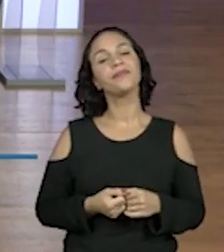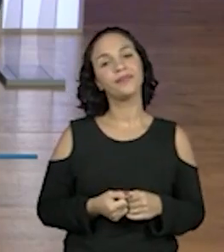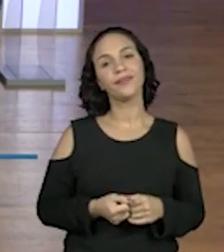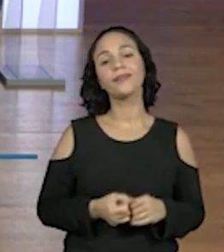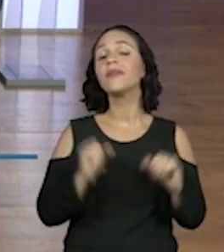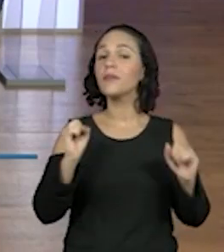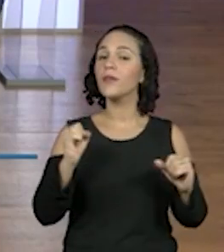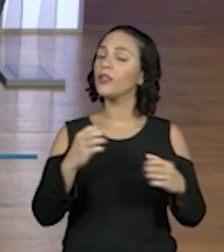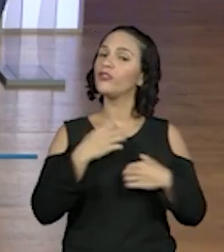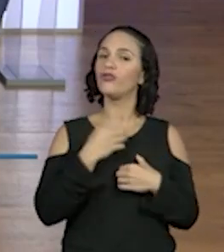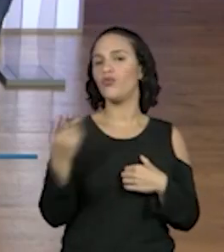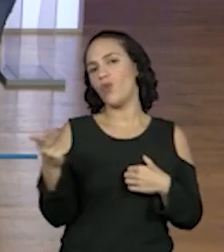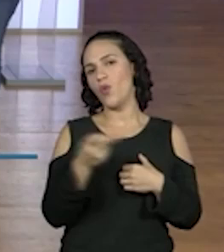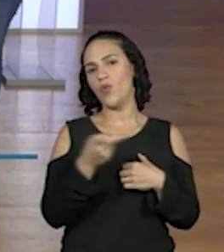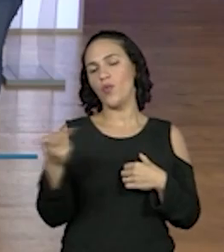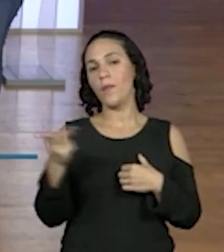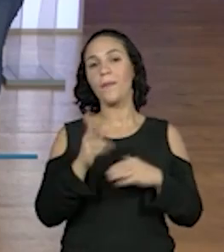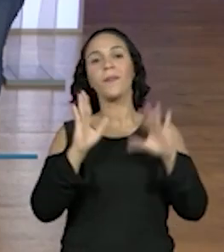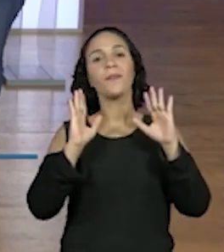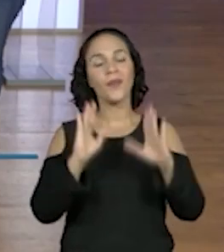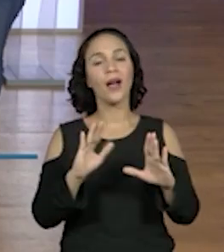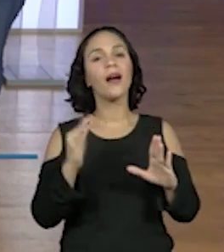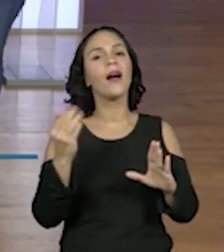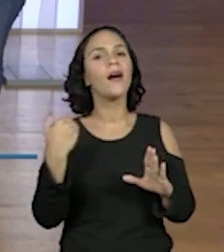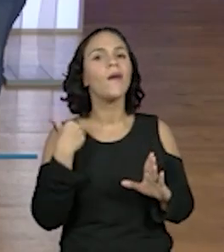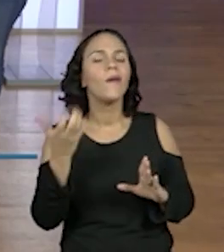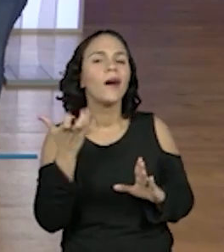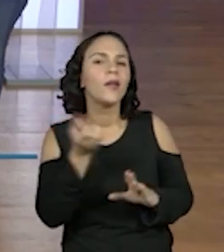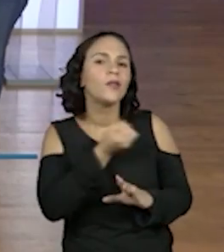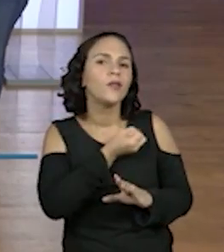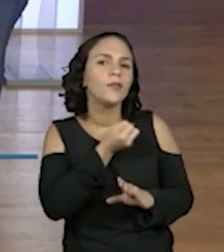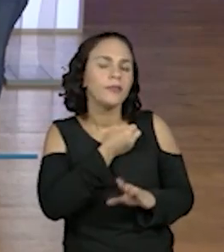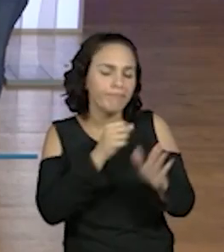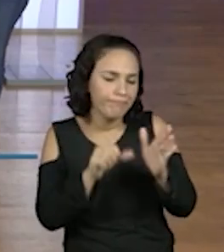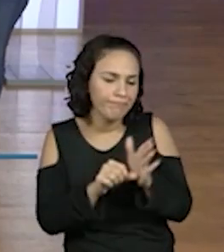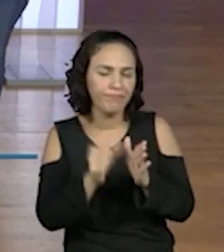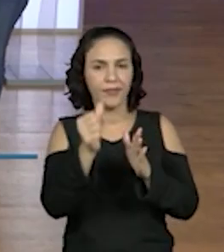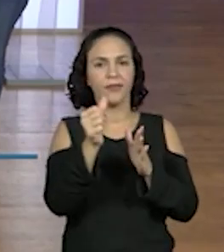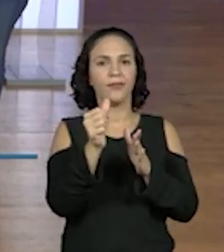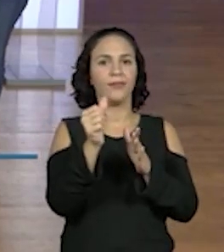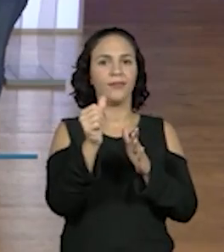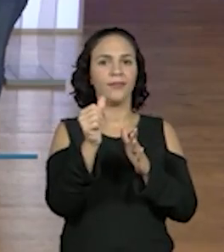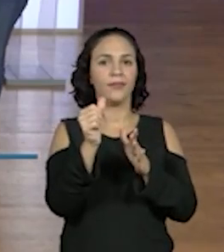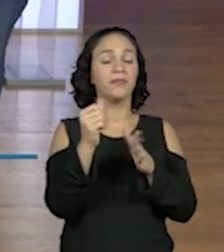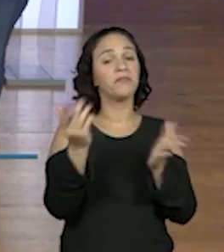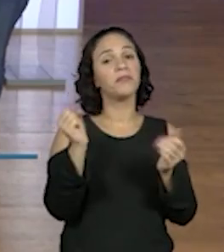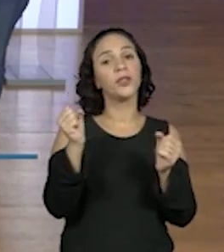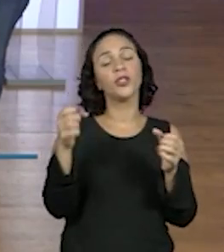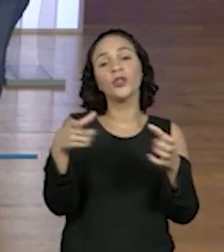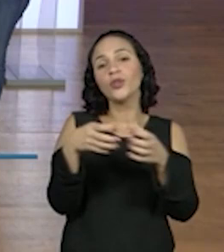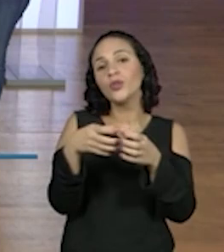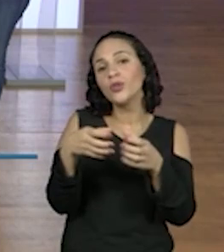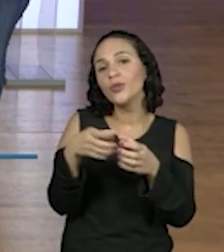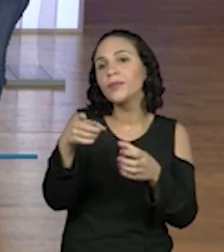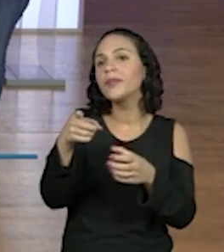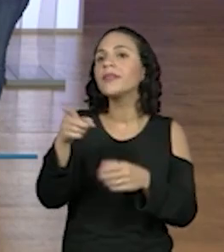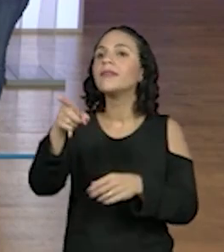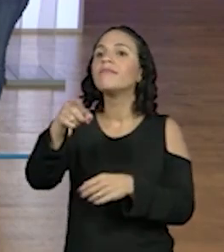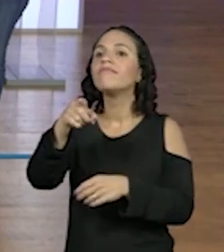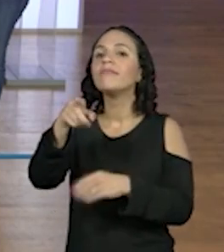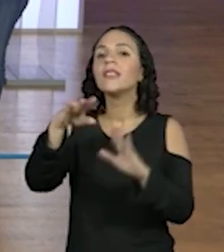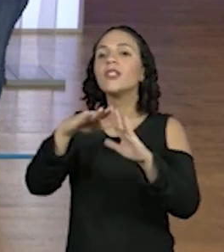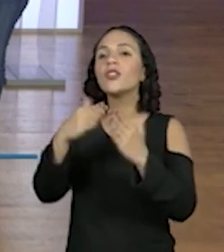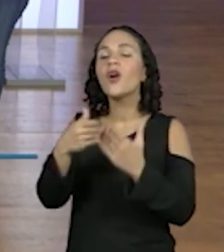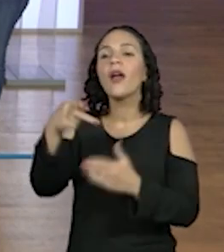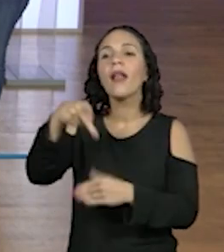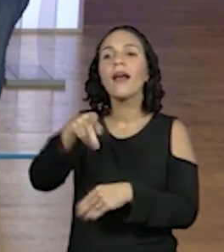fazer dos dois jeitos. Mas eu quero, a gente vai formar o primeiro número que aparecer aí. Então, alguma turma de alguma escola do estado de São